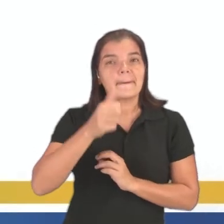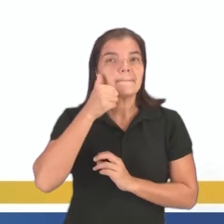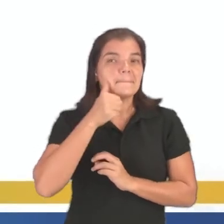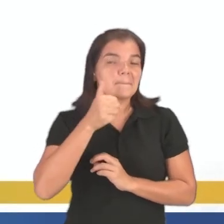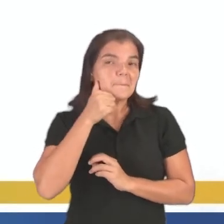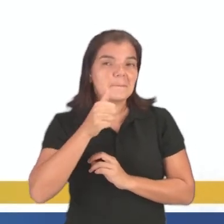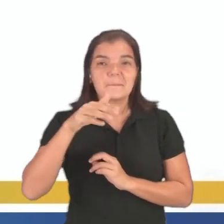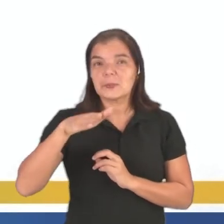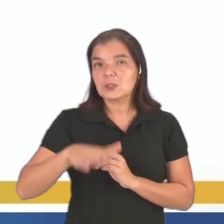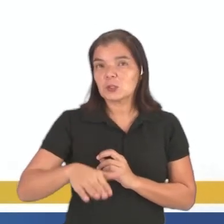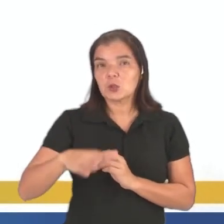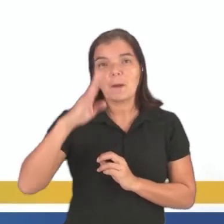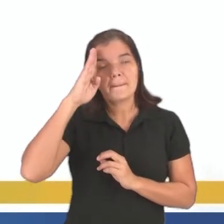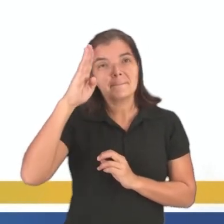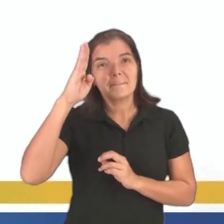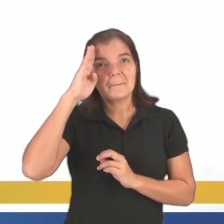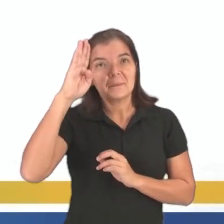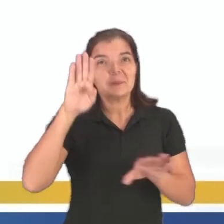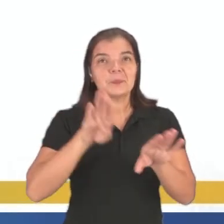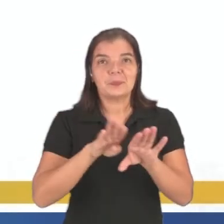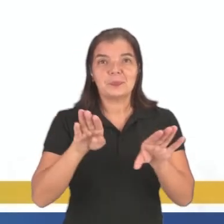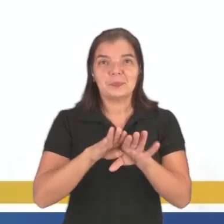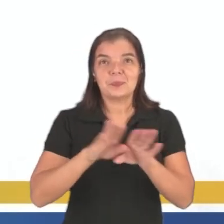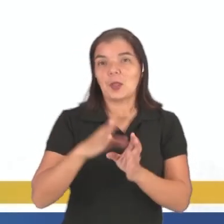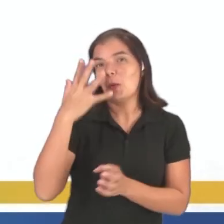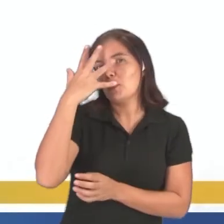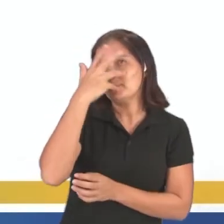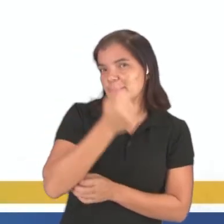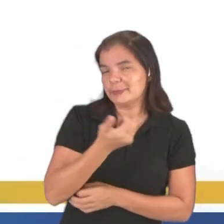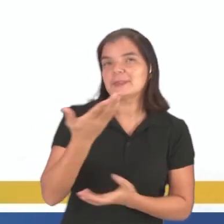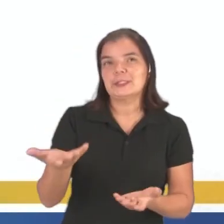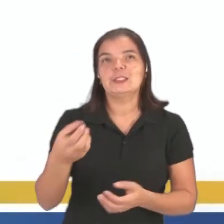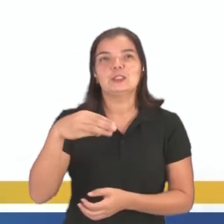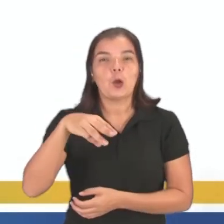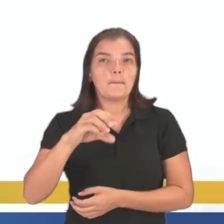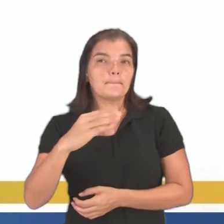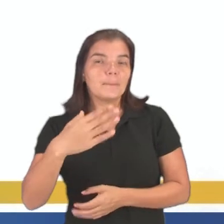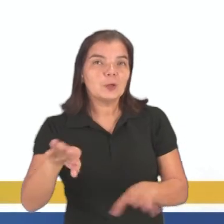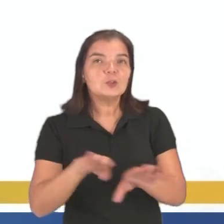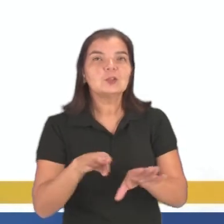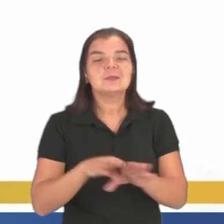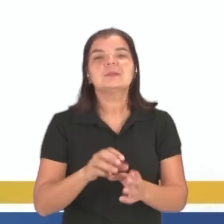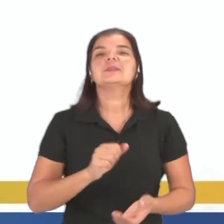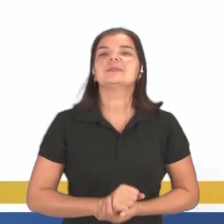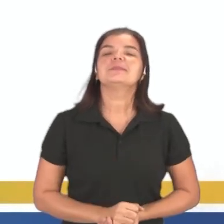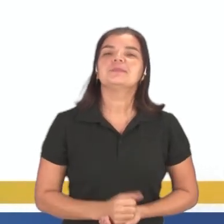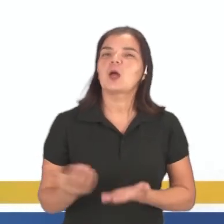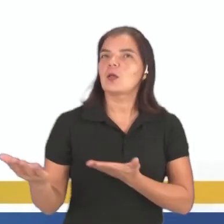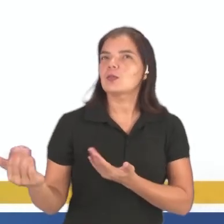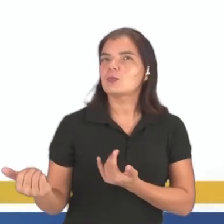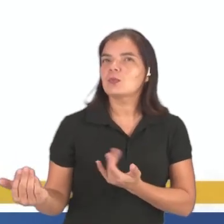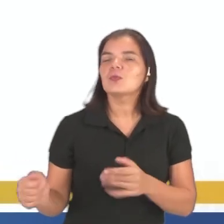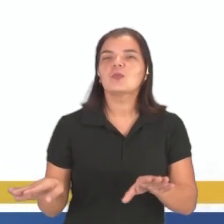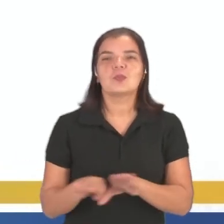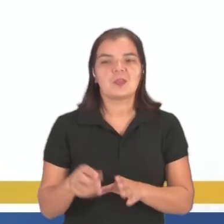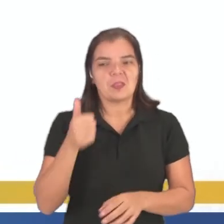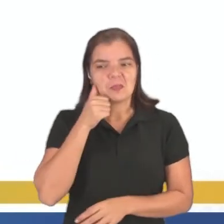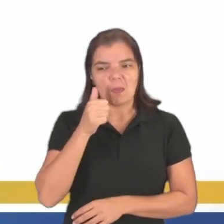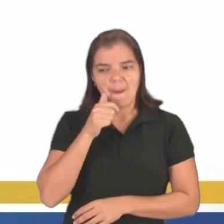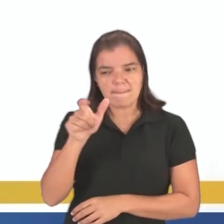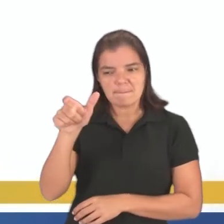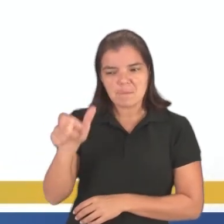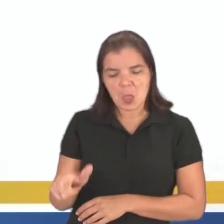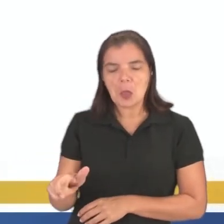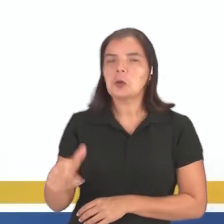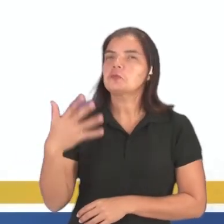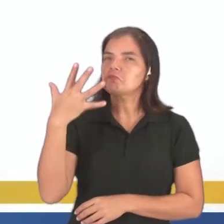as chicas, principalmente se é uma chica guapa, hermosa, certo? Quer dizer o quê? A menina é bonita, certo? Mira, esta é uma